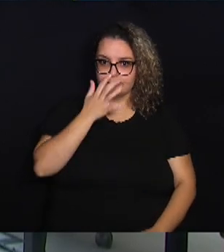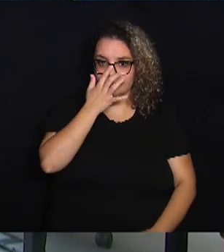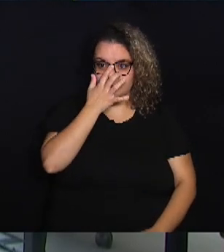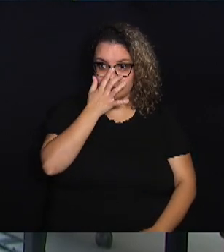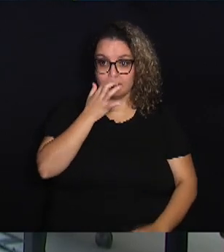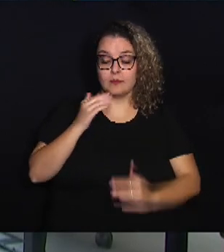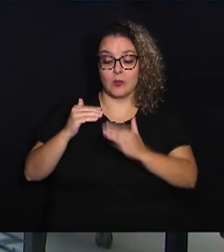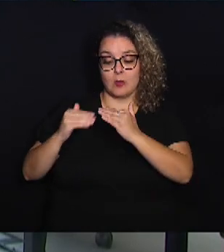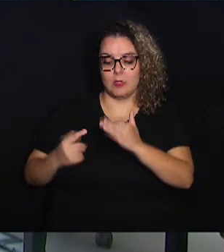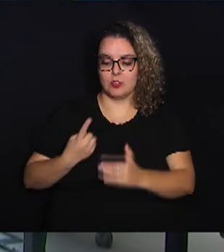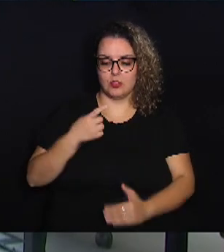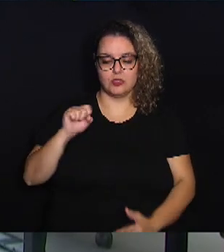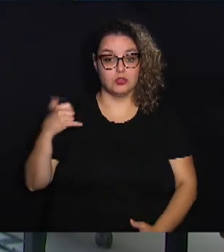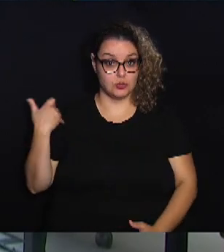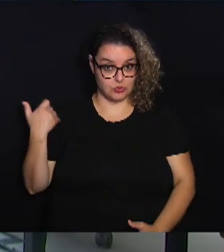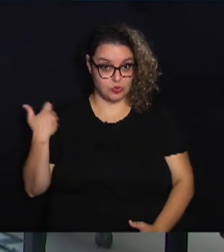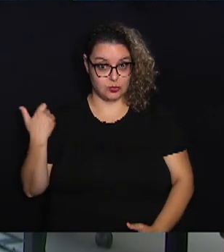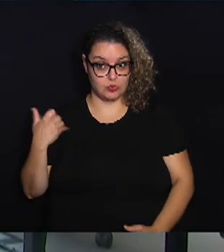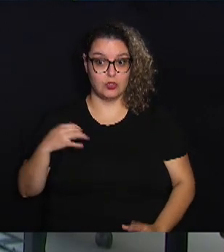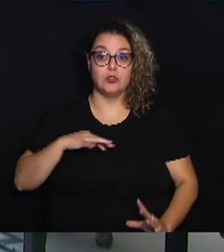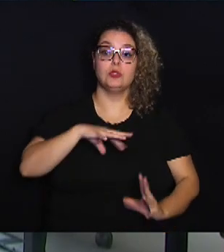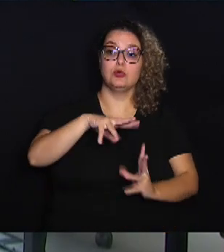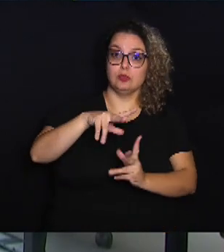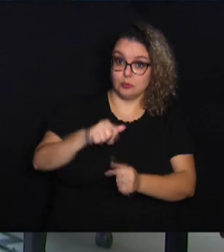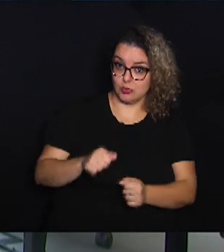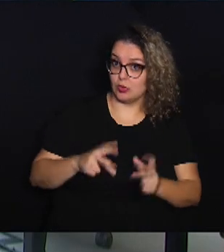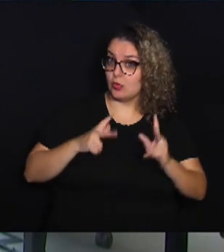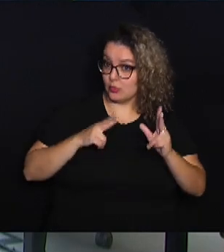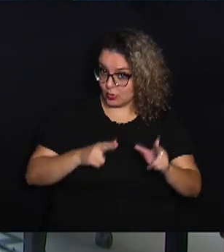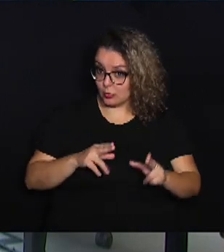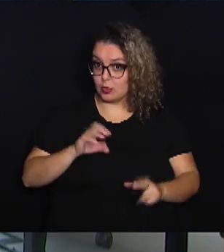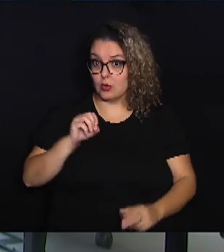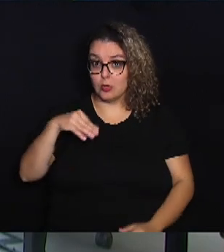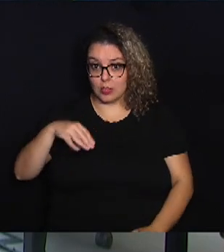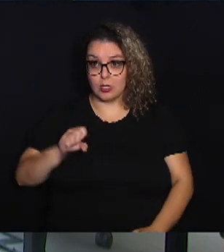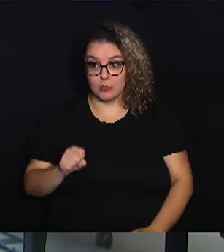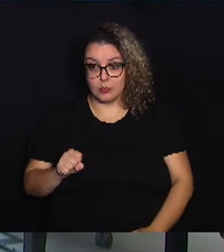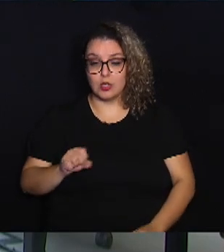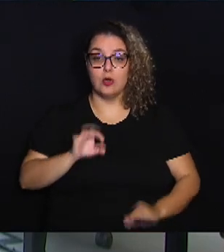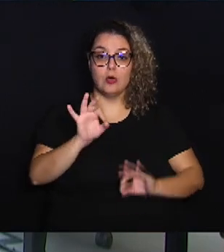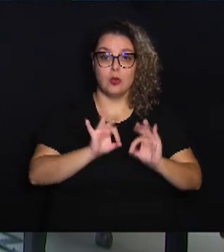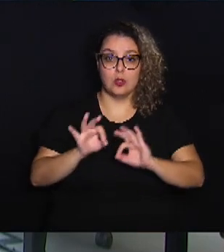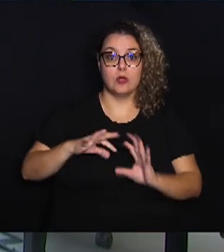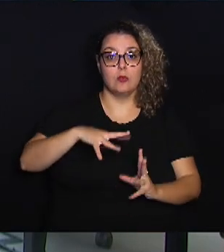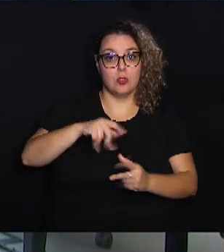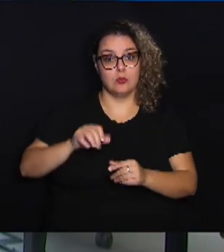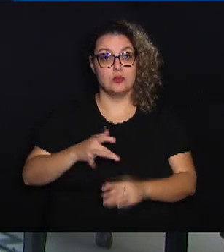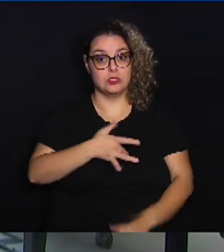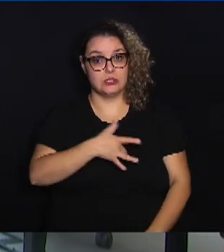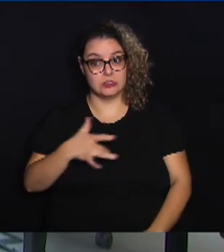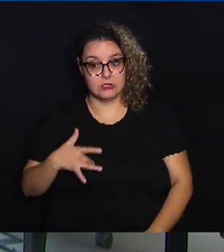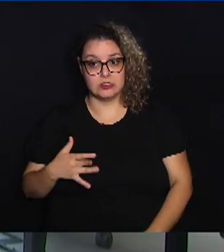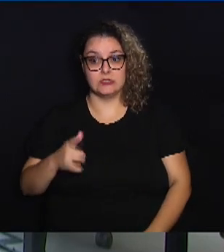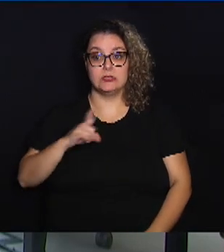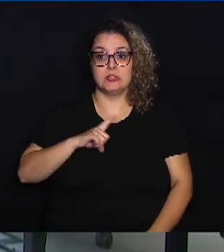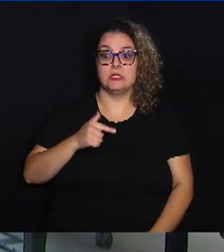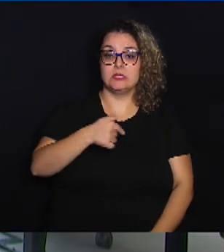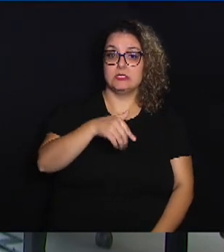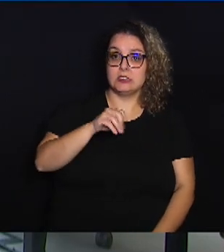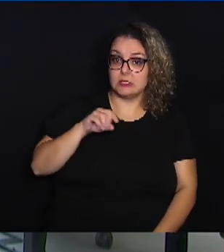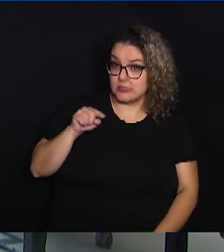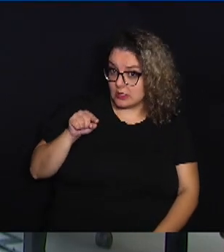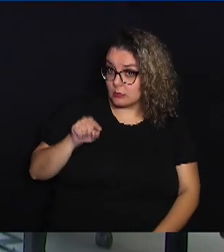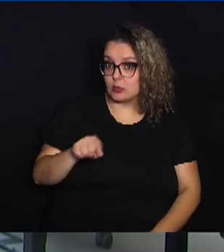menores de 18 anos. E no mundo, de acordo com a OMS, a Organização Mundial da Saúde, 70 mil